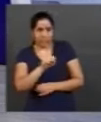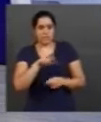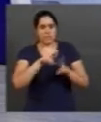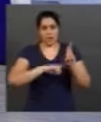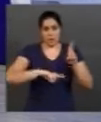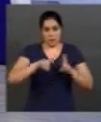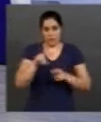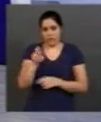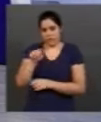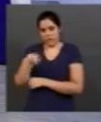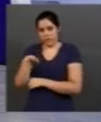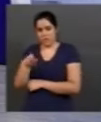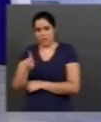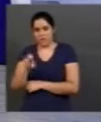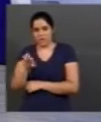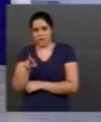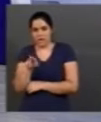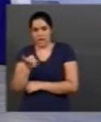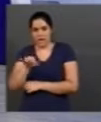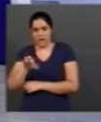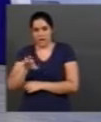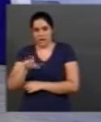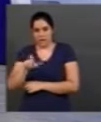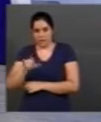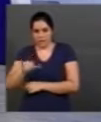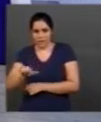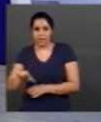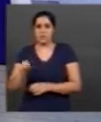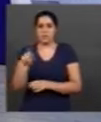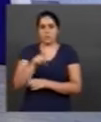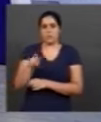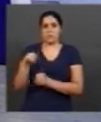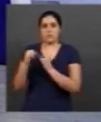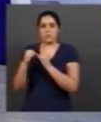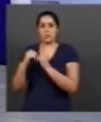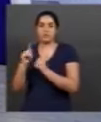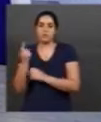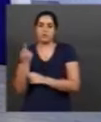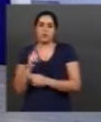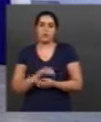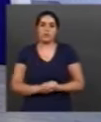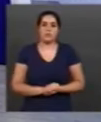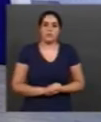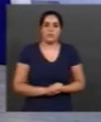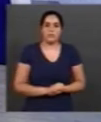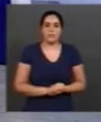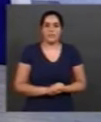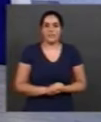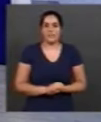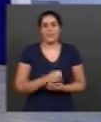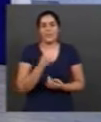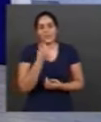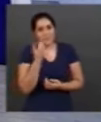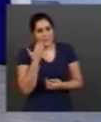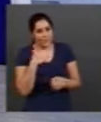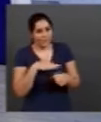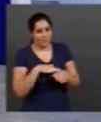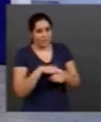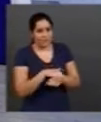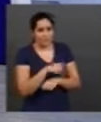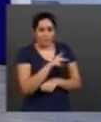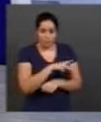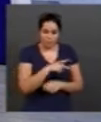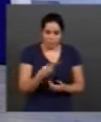professor do Instituto de Geografia da UFO. Muito bom dia, desculpa. Muito boa noite, professor